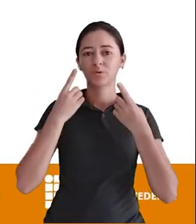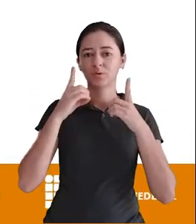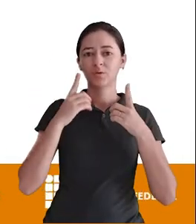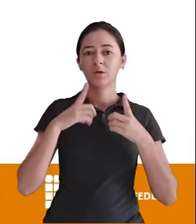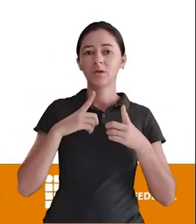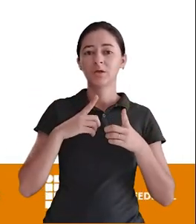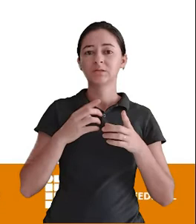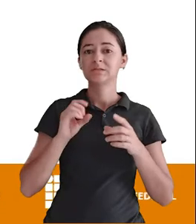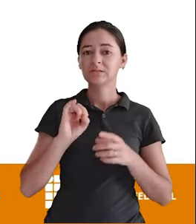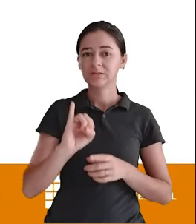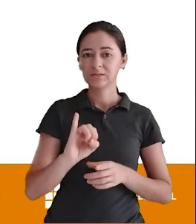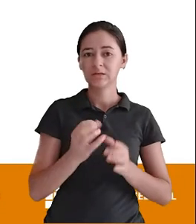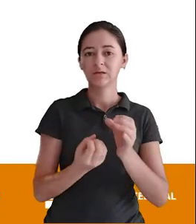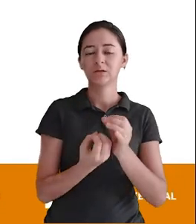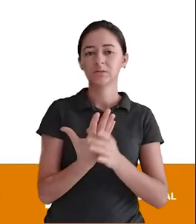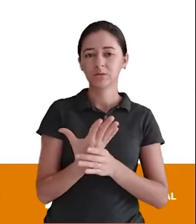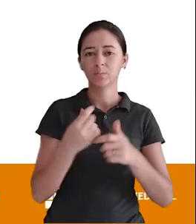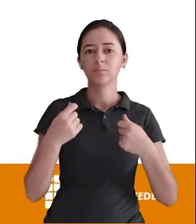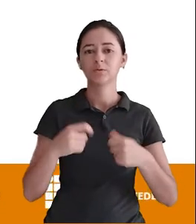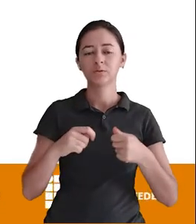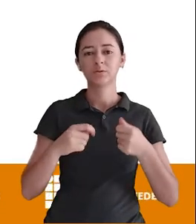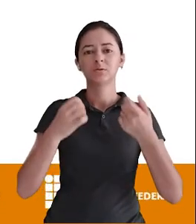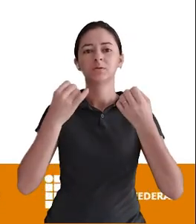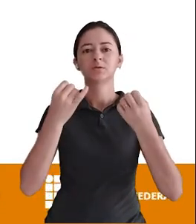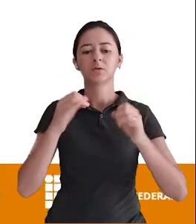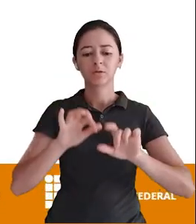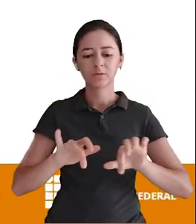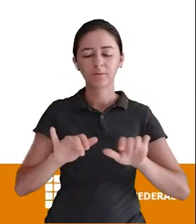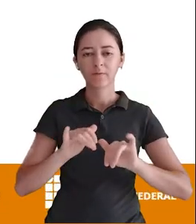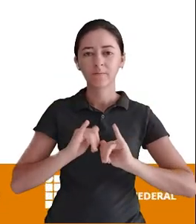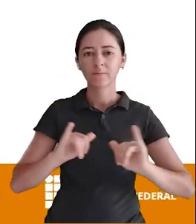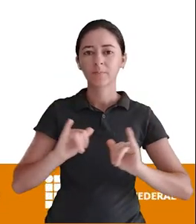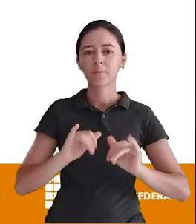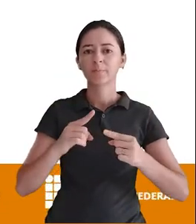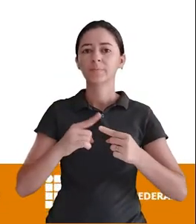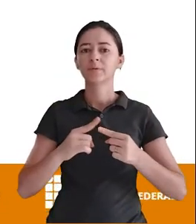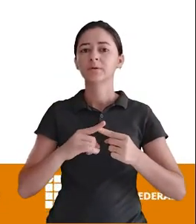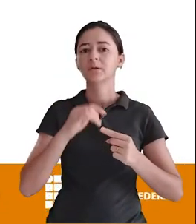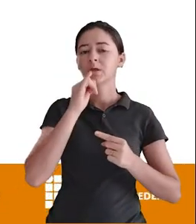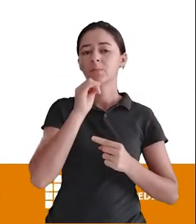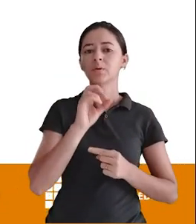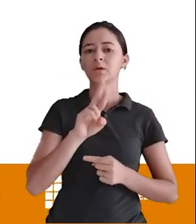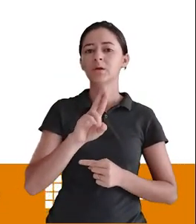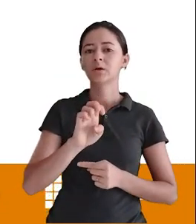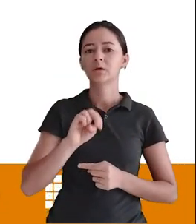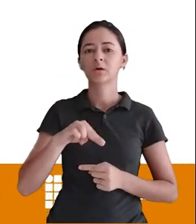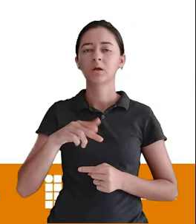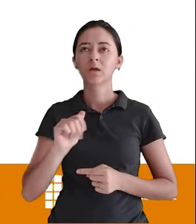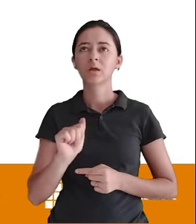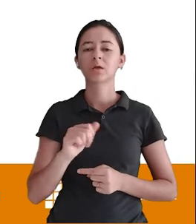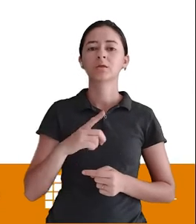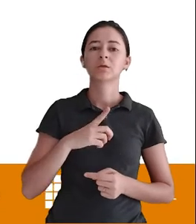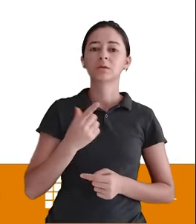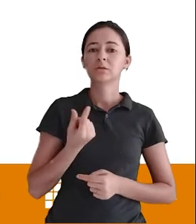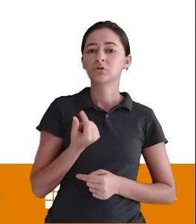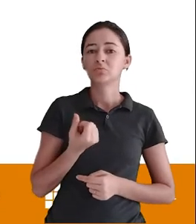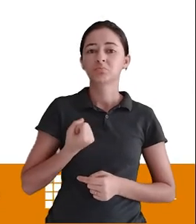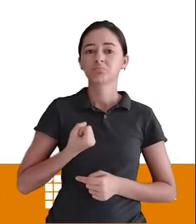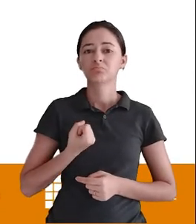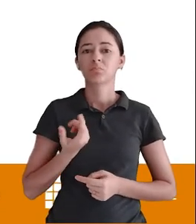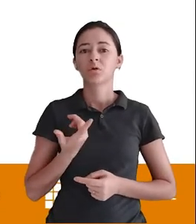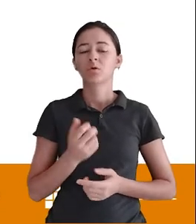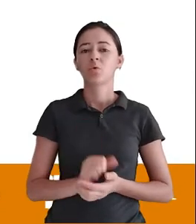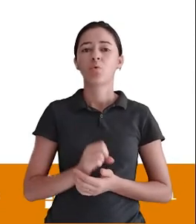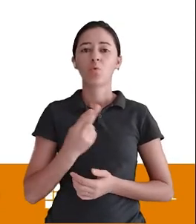é o tipo de dado Daquele atributo Porque o banco Não sabe o é renda O banco não sabe O é nome Eu tenho que dizer Para o banco de dados Que nome é Do